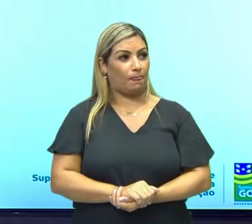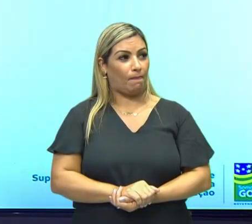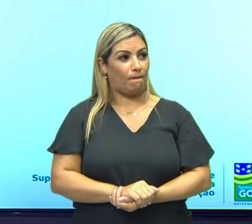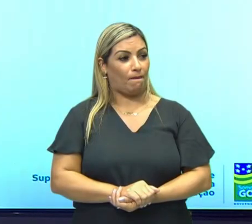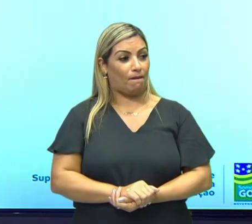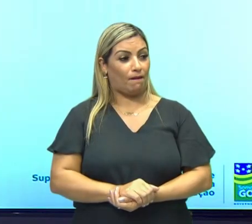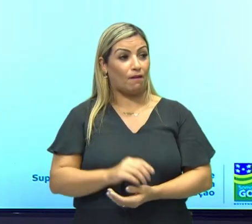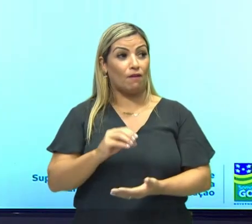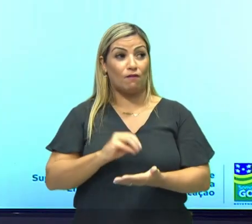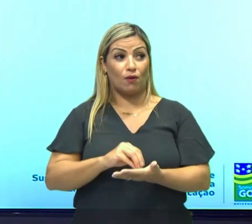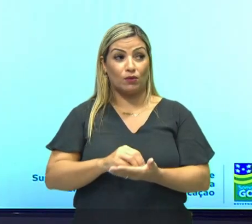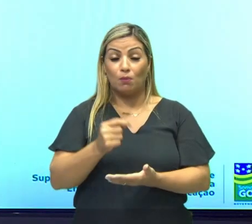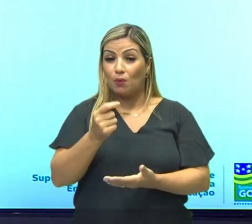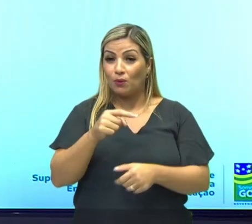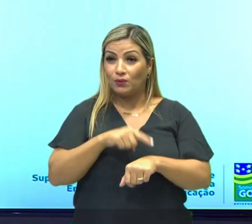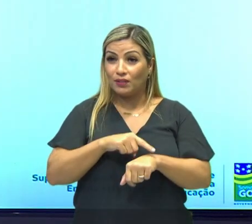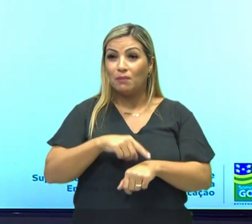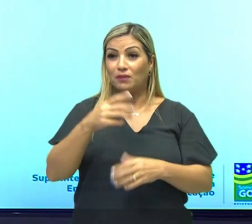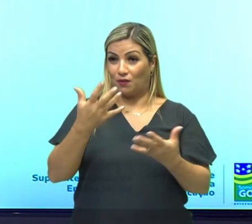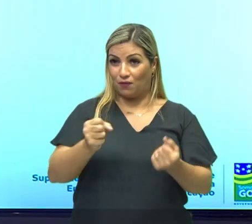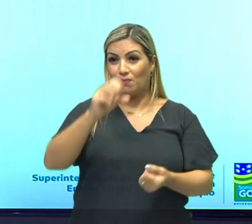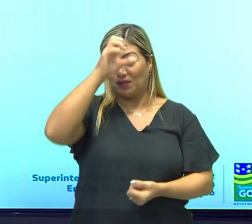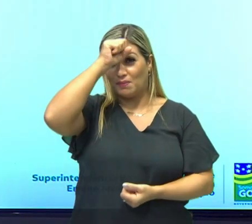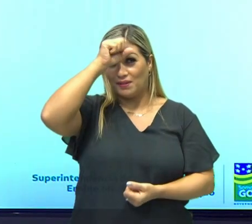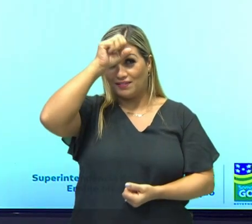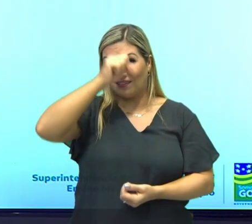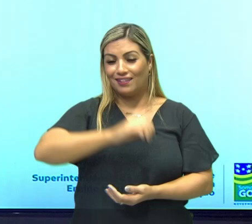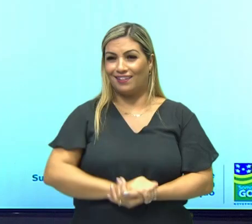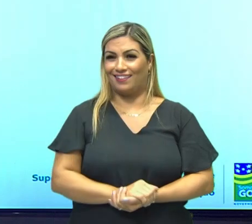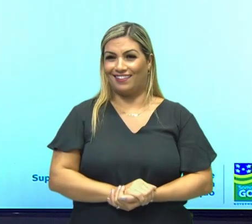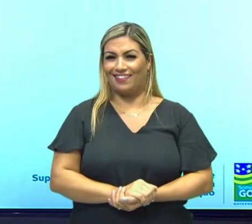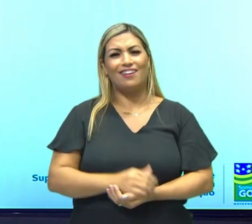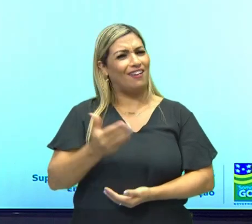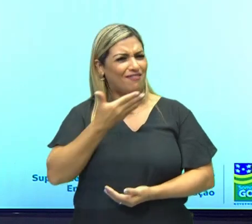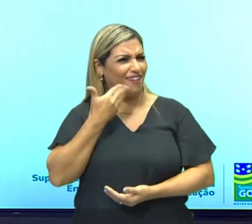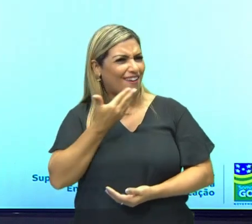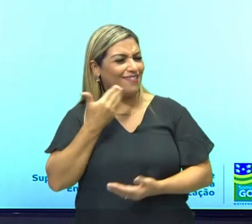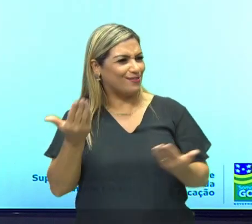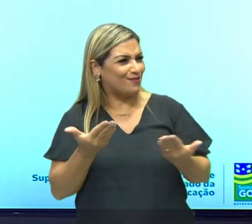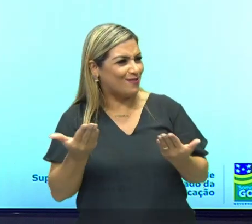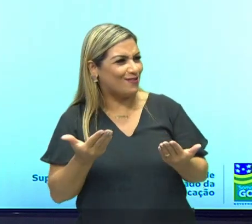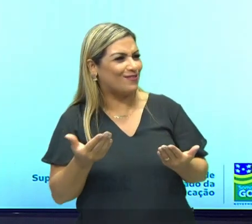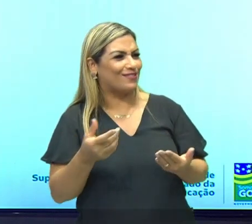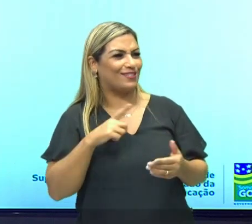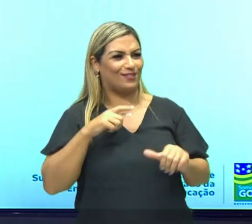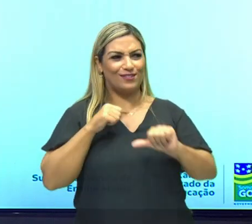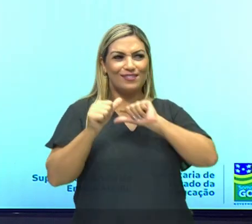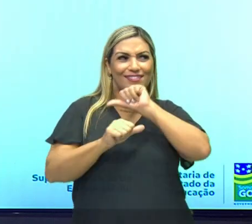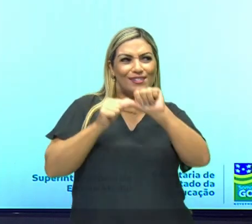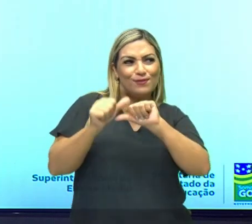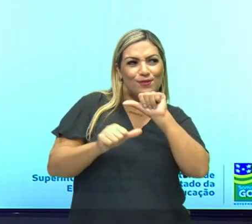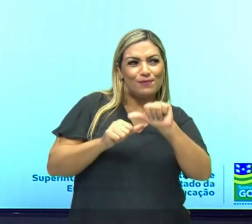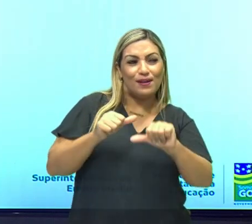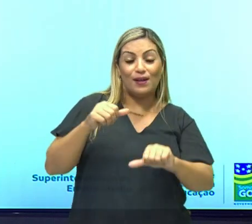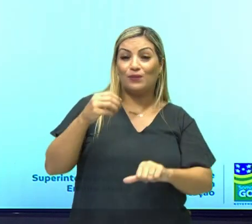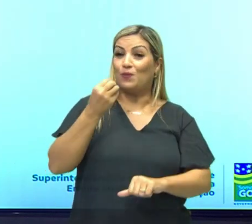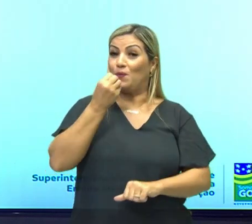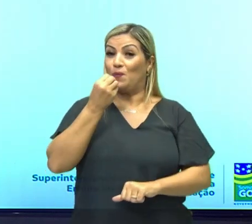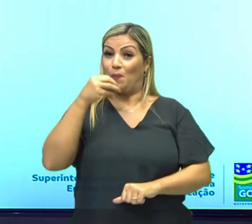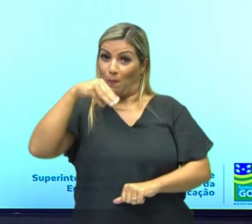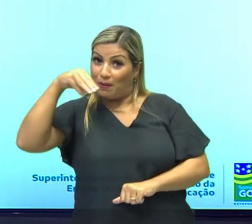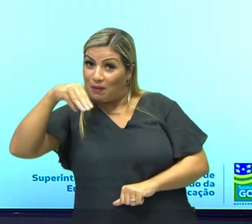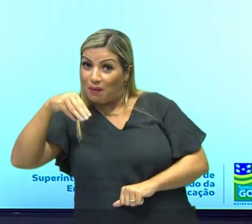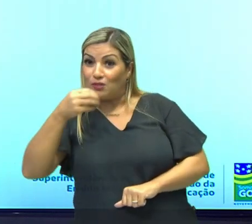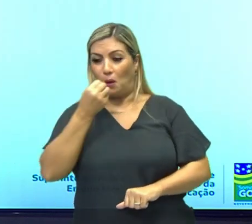falta pouco tempo, então vamos aprender. Estou falando que hoje vai ser fácil? Eu estou transformando a matemática em boa